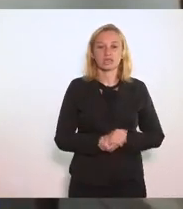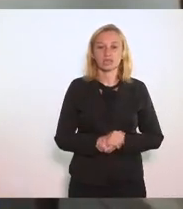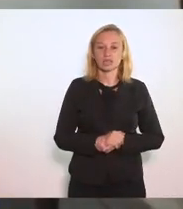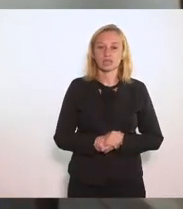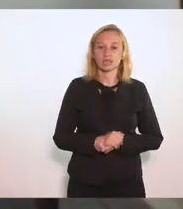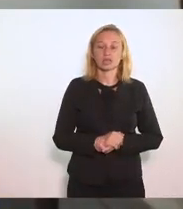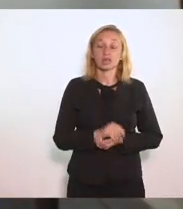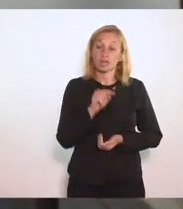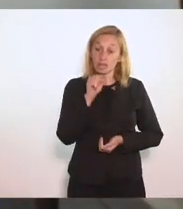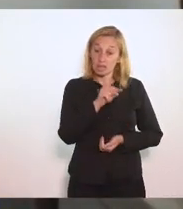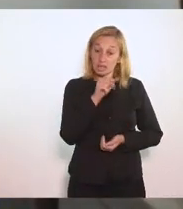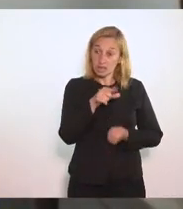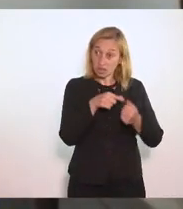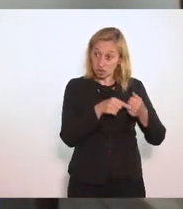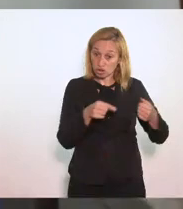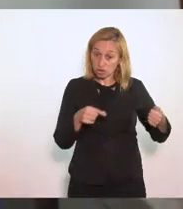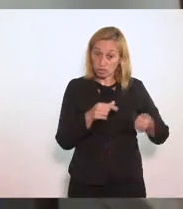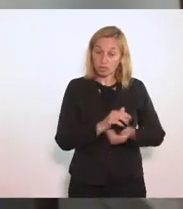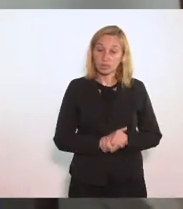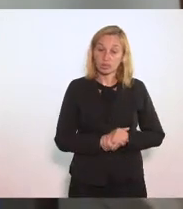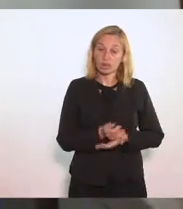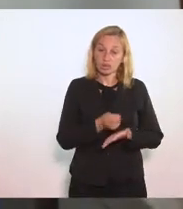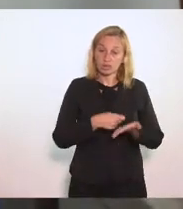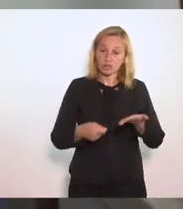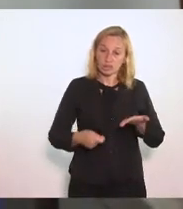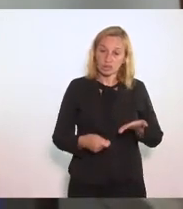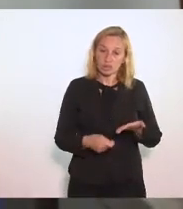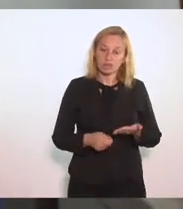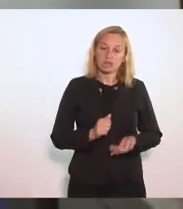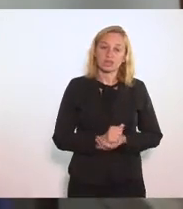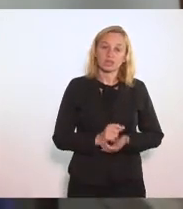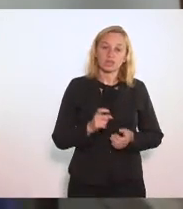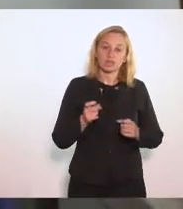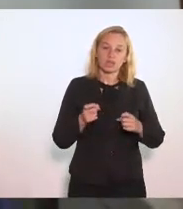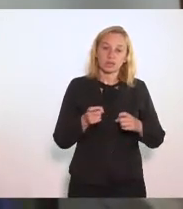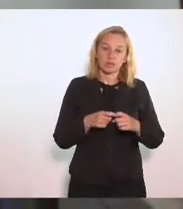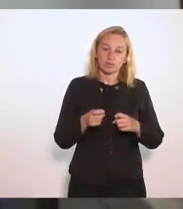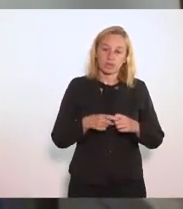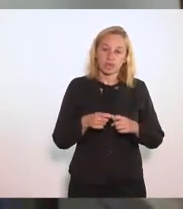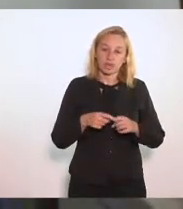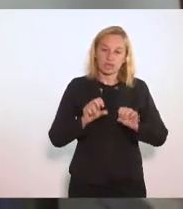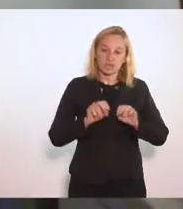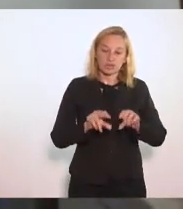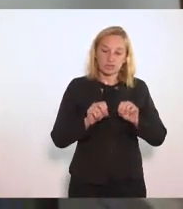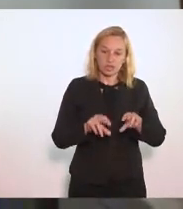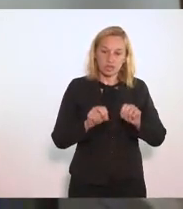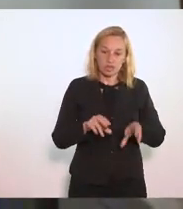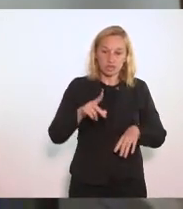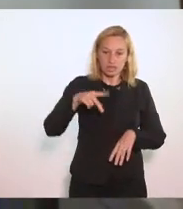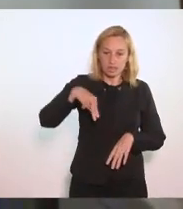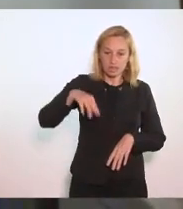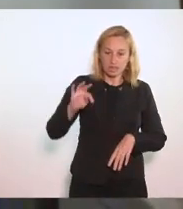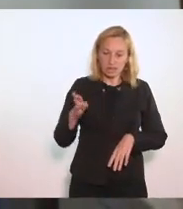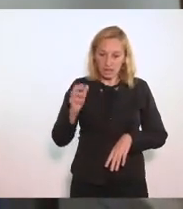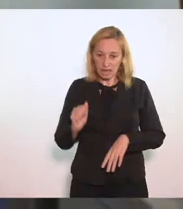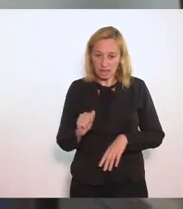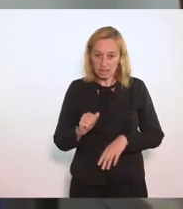Esse artigo Assinado Pela infectologista Natália Pasternak